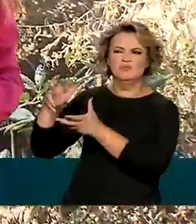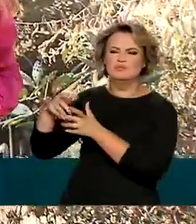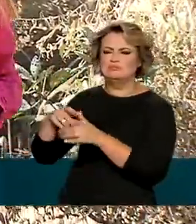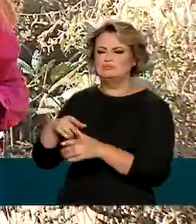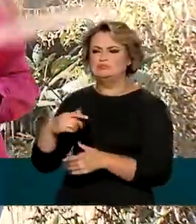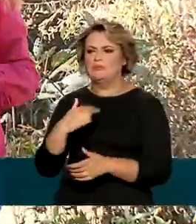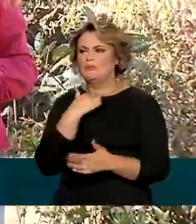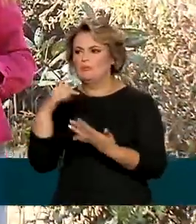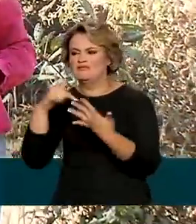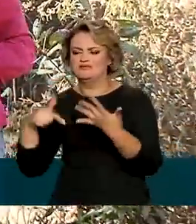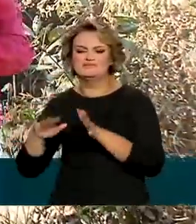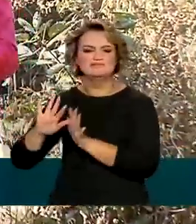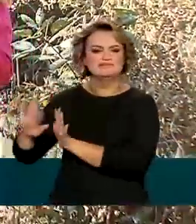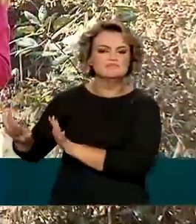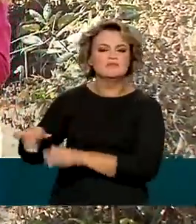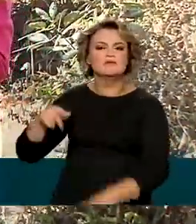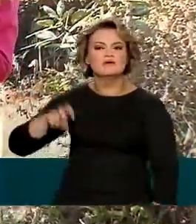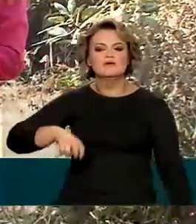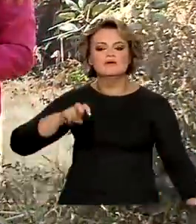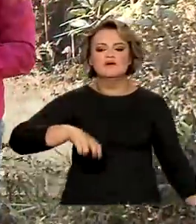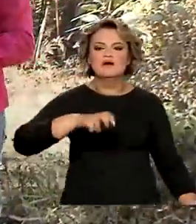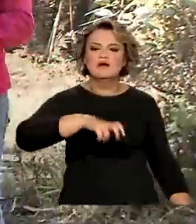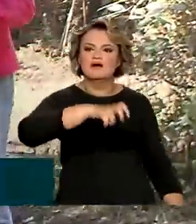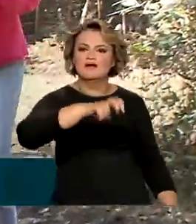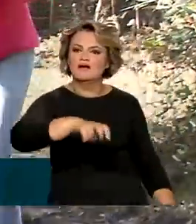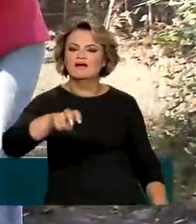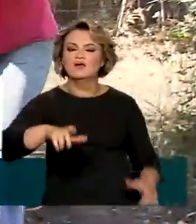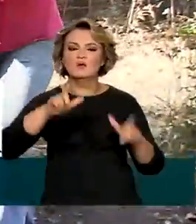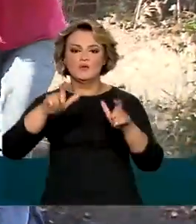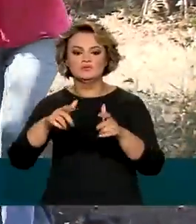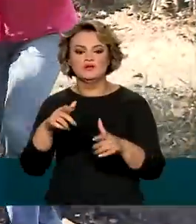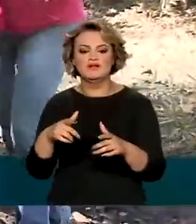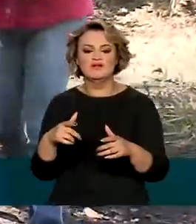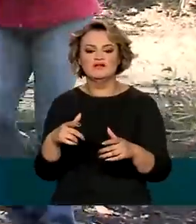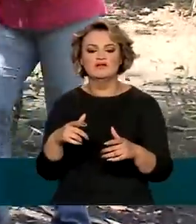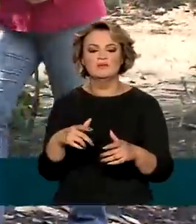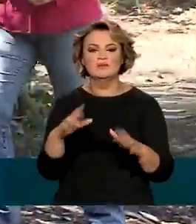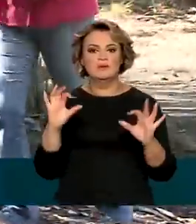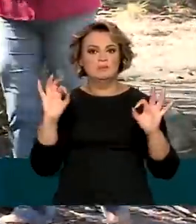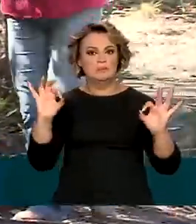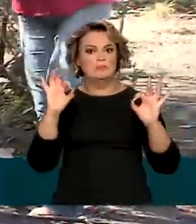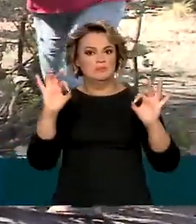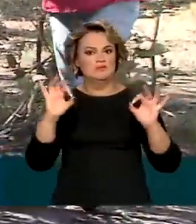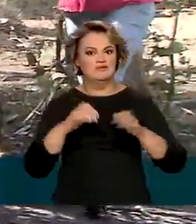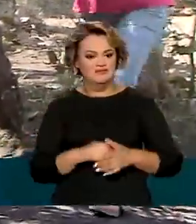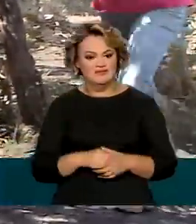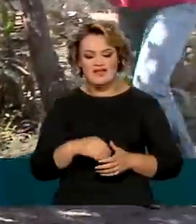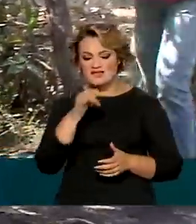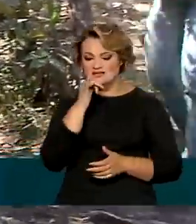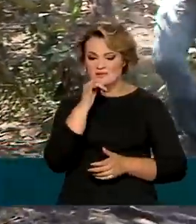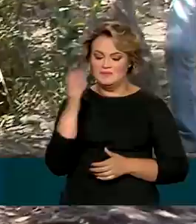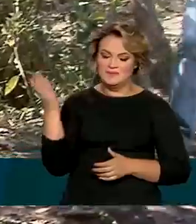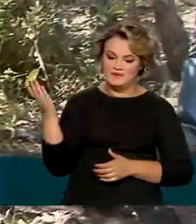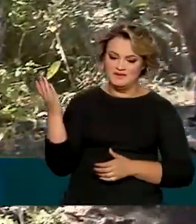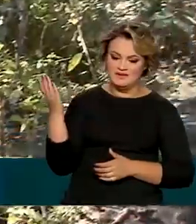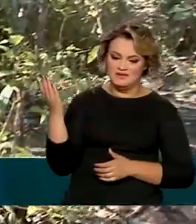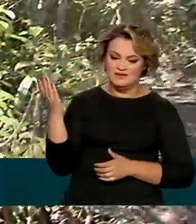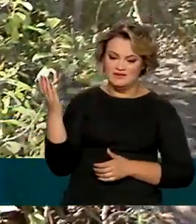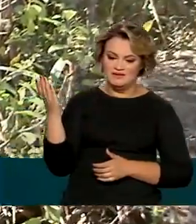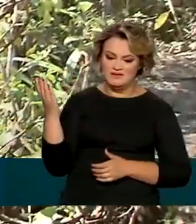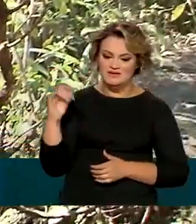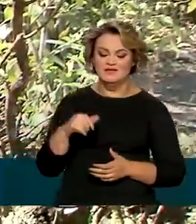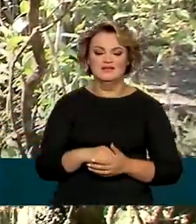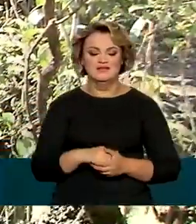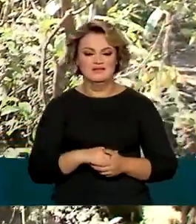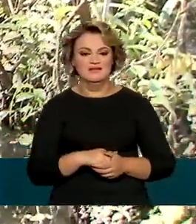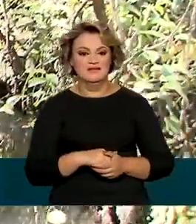correria das nossas rotinas e chegar a lugares que a gente nem imaginava encontrar pelo caminho, como esta paisagem. Eu